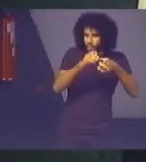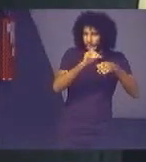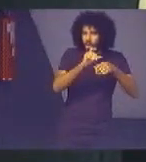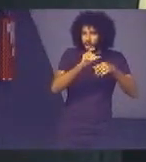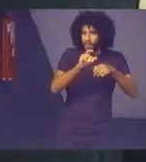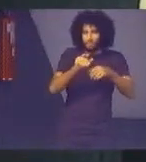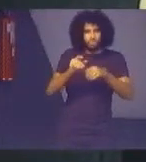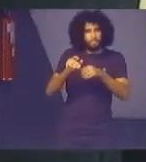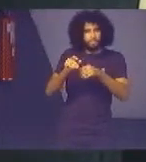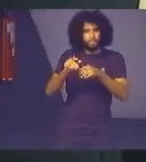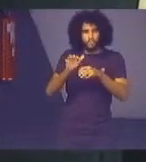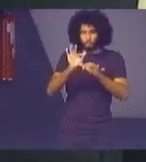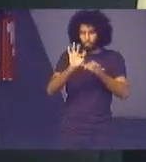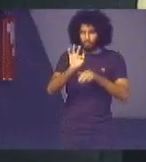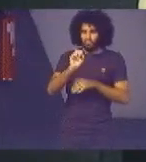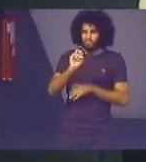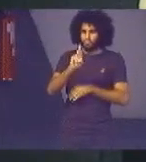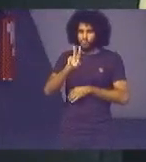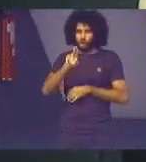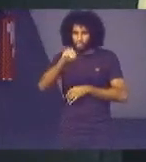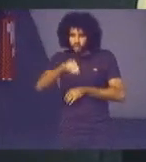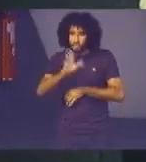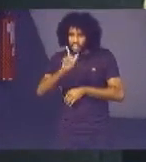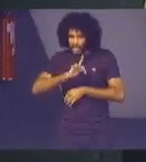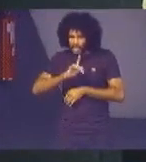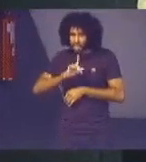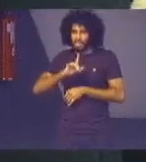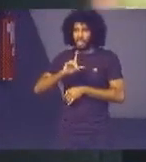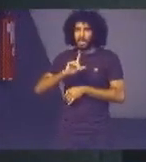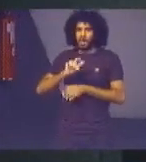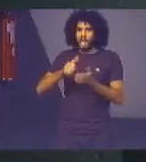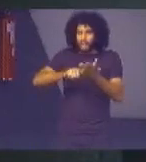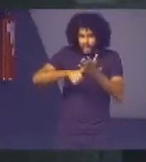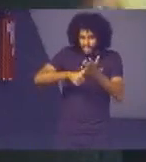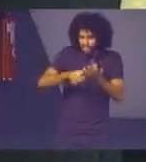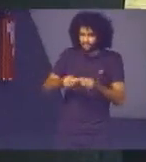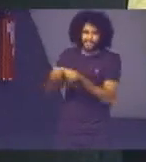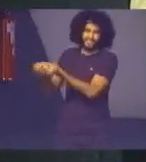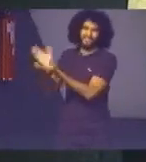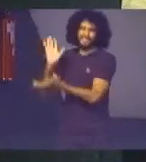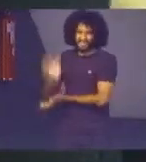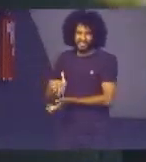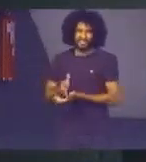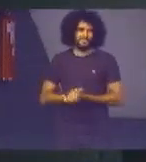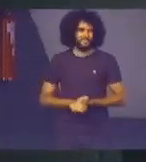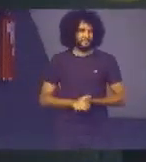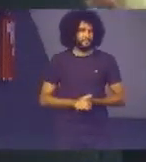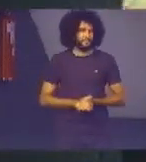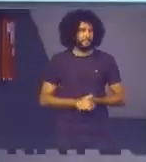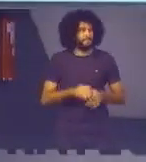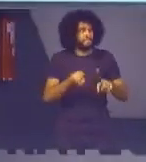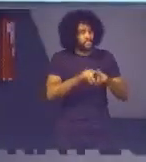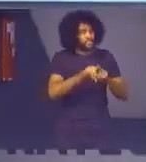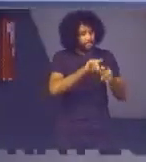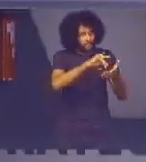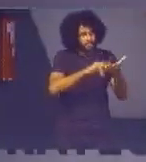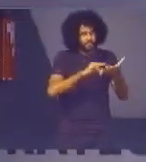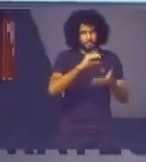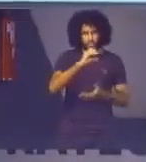e já saem de lá direto para a carteira de identidade as curatelas é a parte mais bonita do nosso trabalho